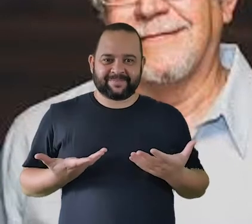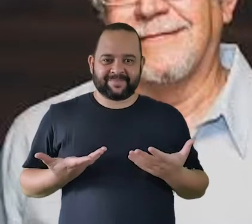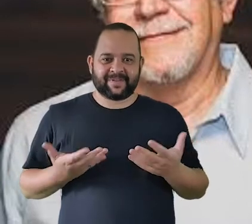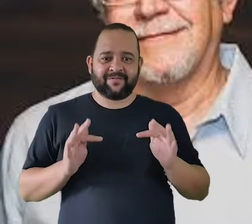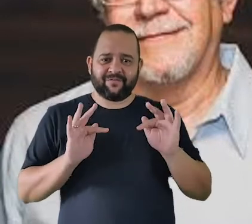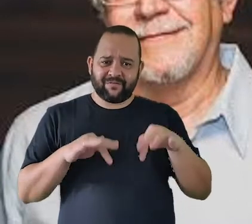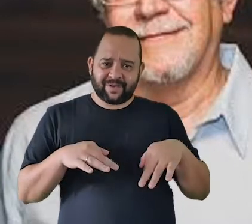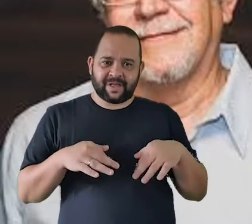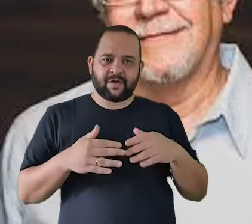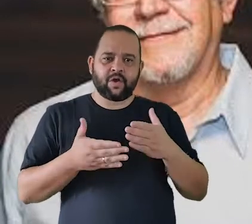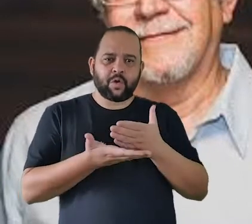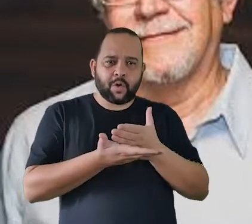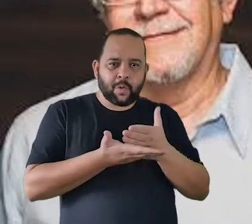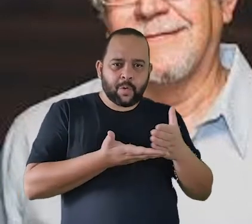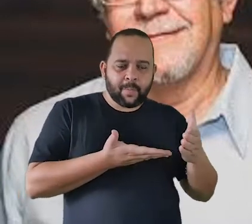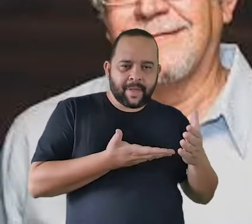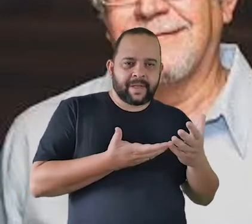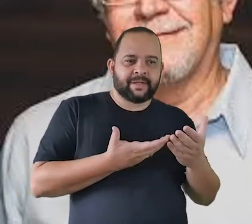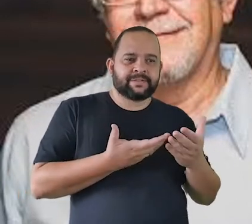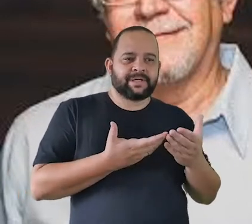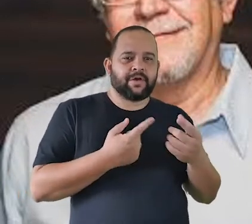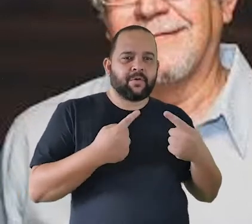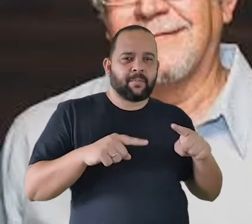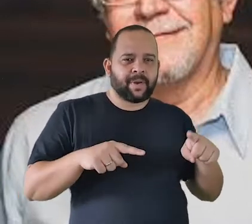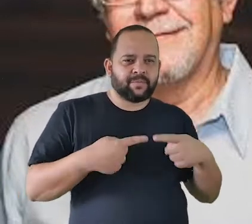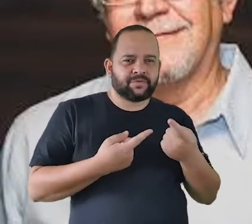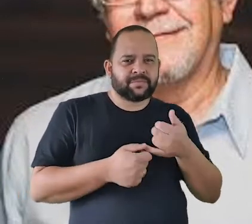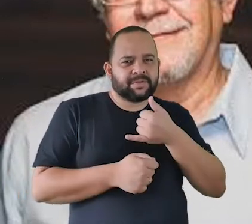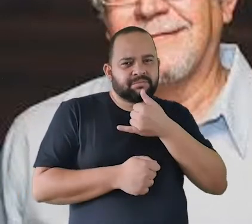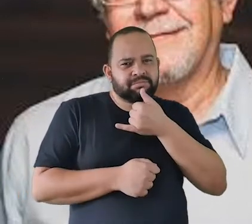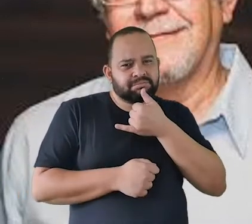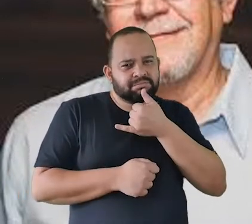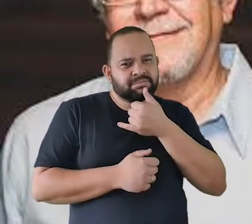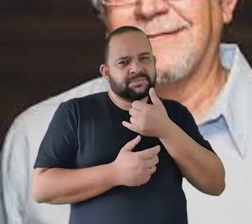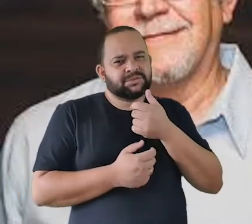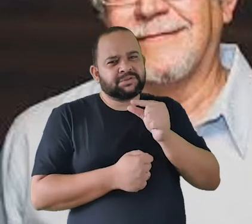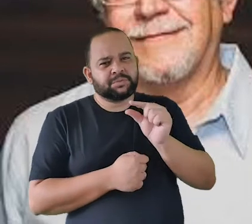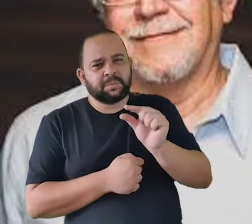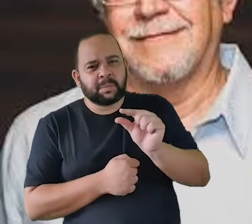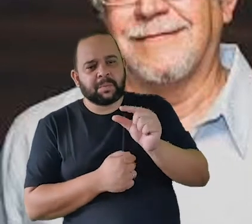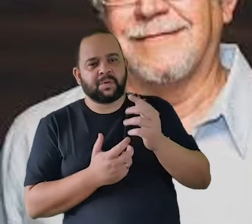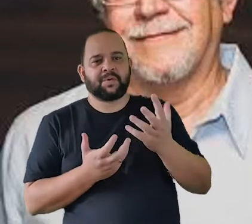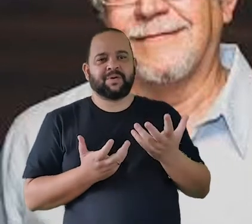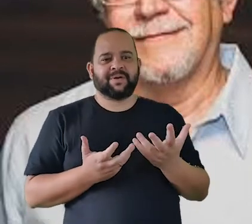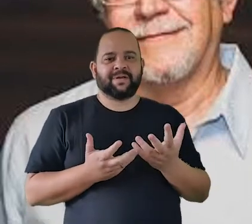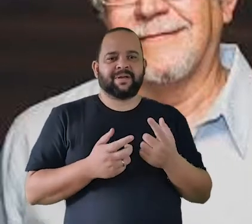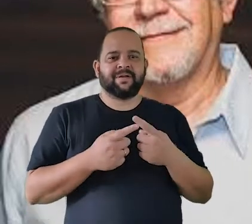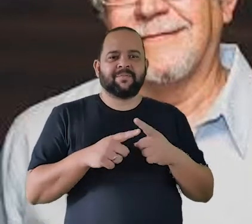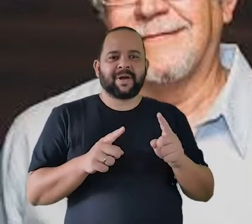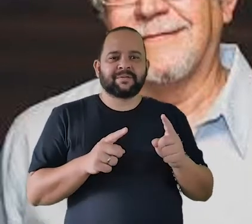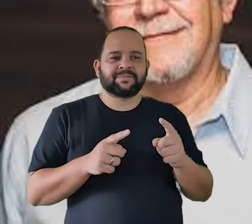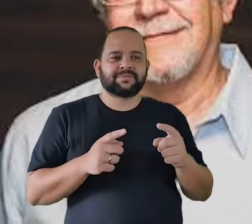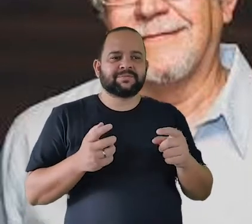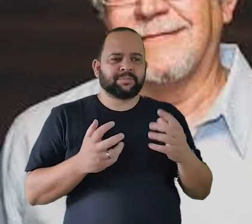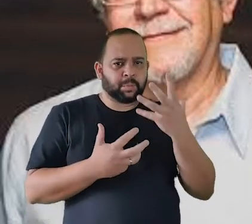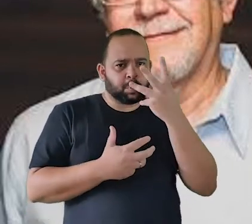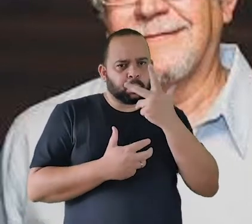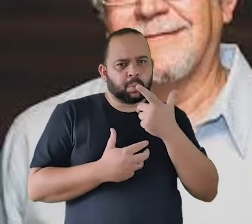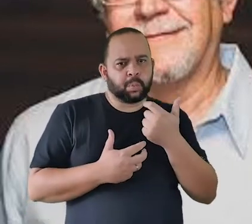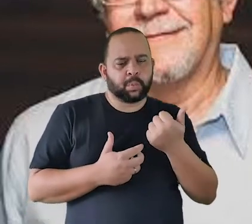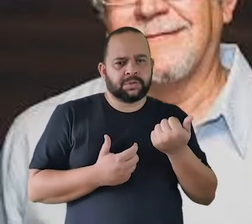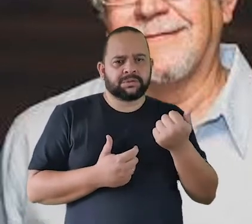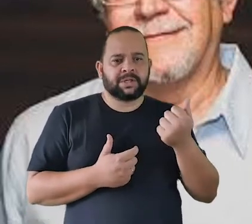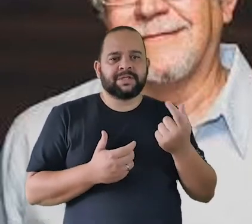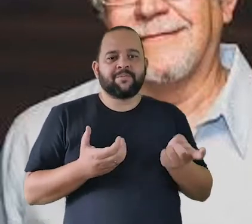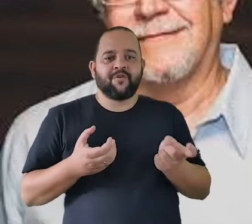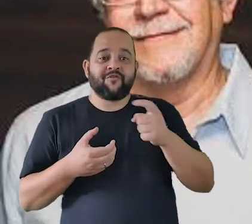Acaba essa primeira parte, começa uma melodia muito mais melancólica, um pouco triste, mas muito, muito lírica, muito bonita,